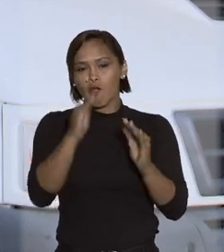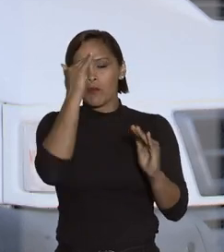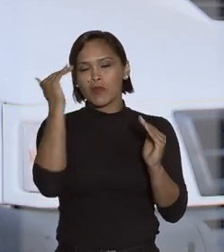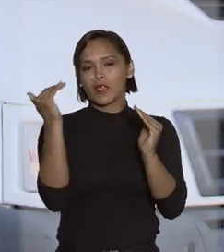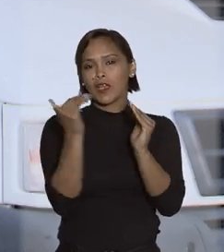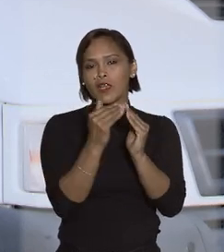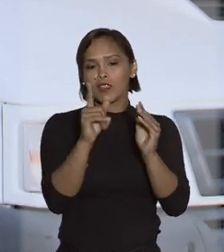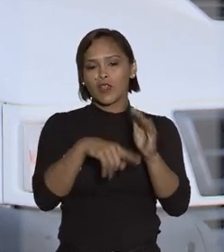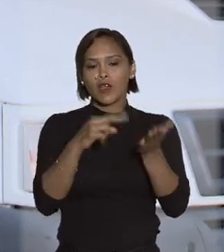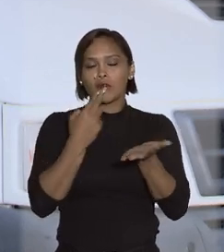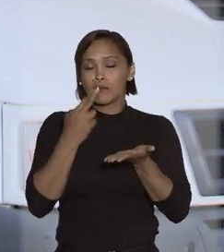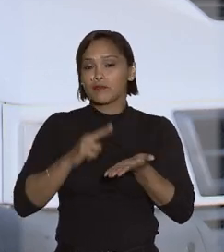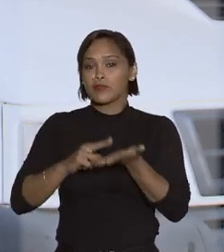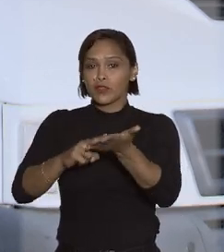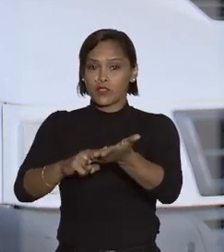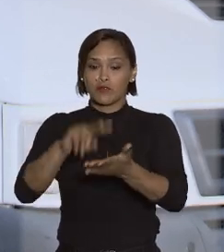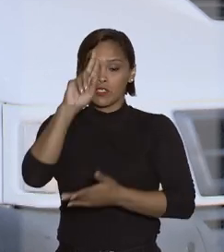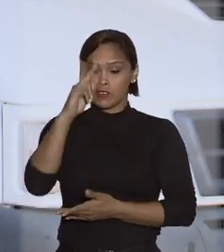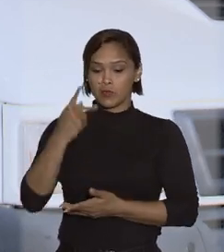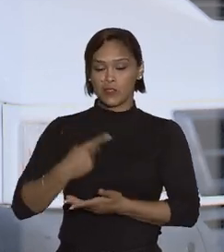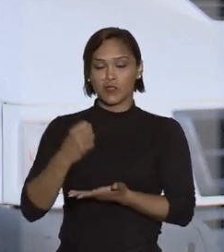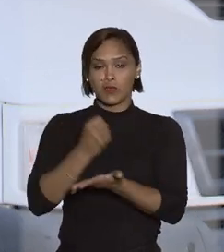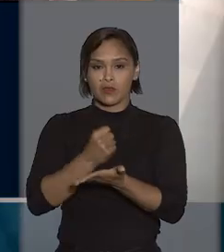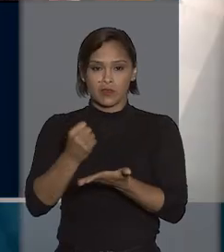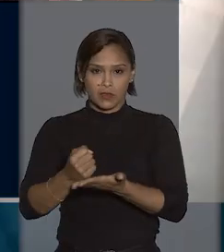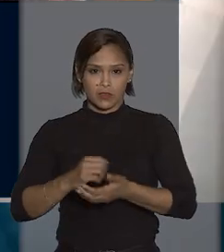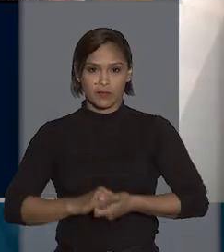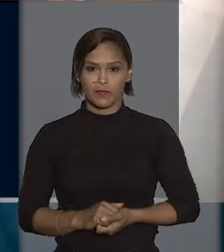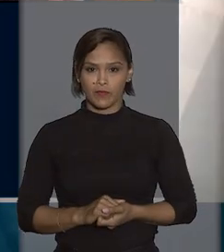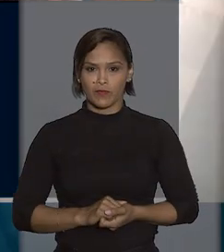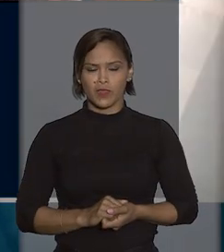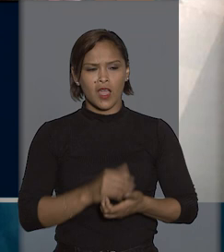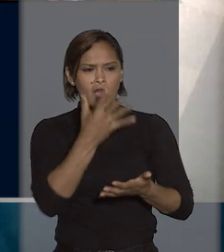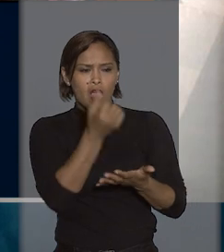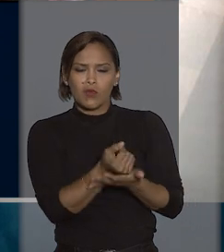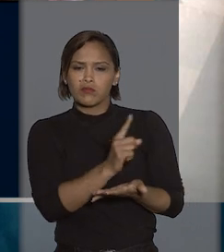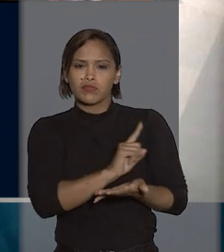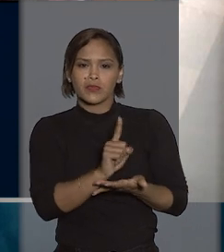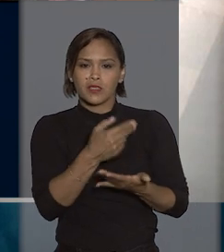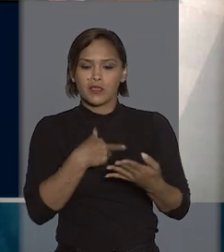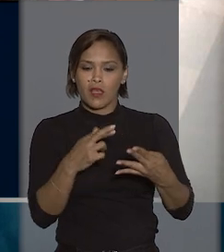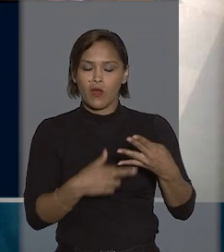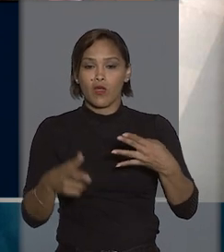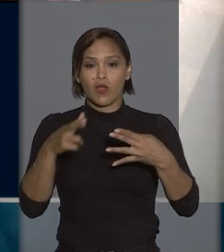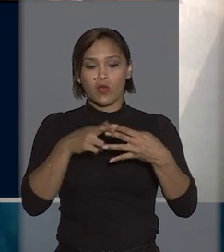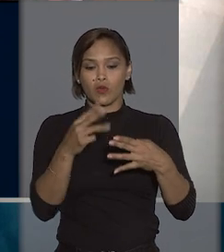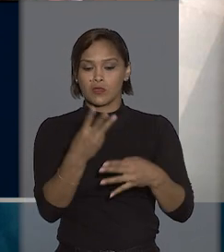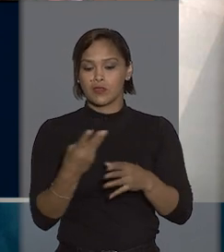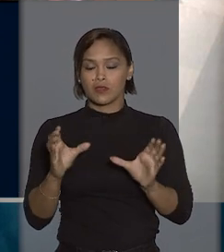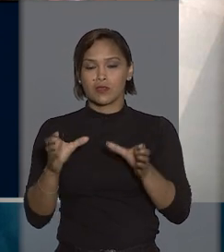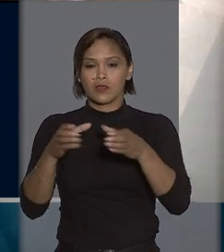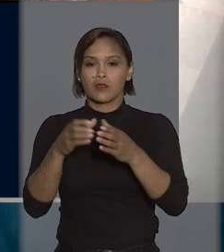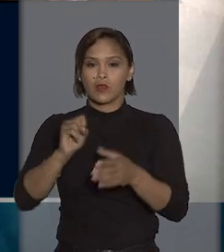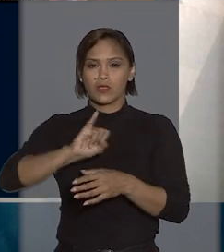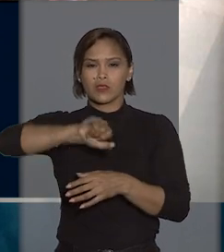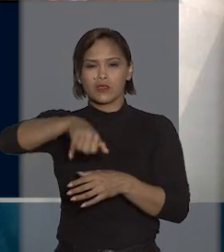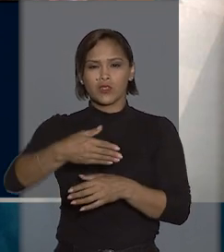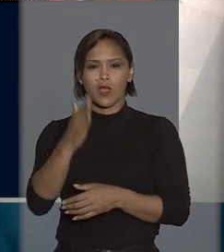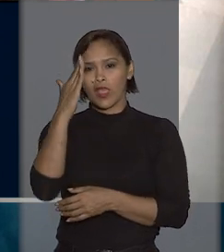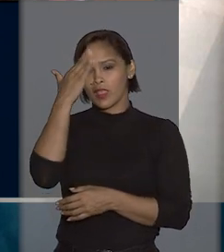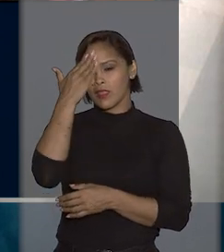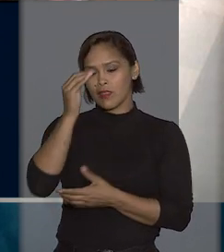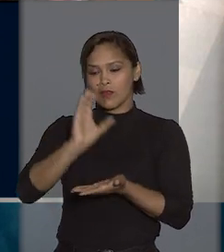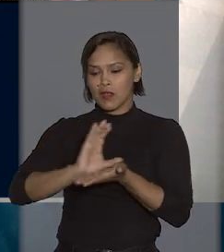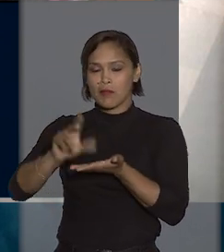obrigatoriedade de notificação pessoal do contratante. Ao negar provimento ao recurso, o colegiado da terceira turma considerou que,